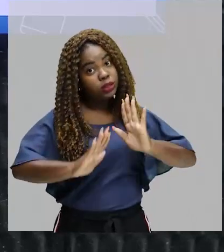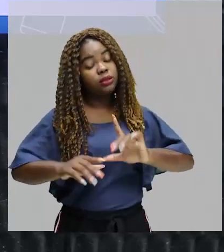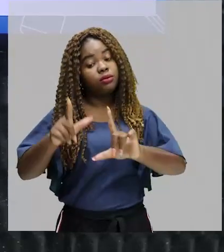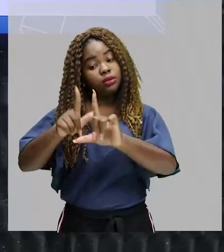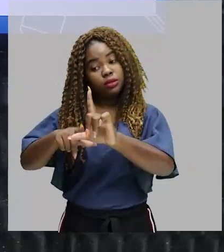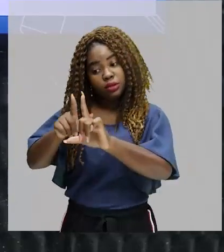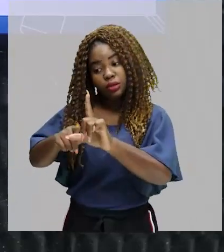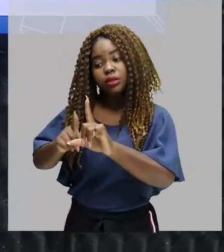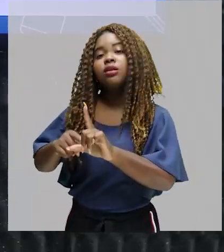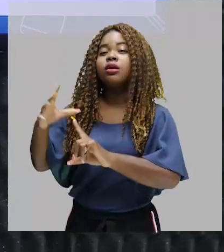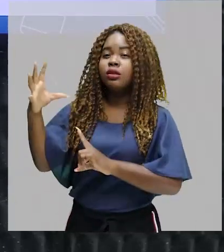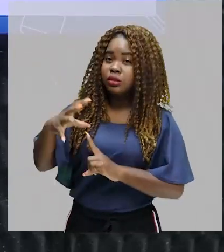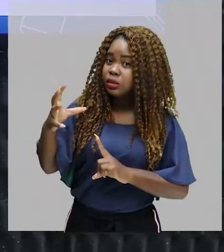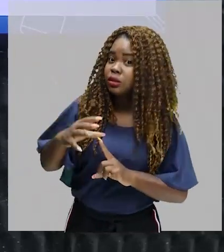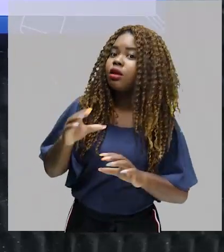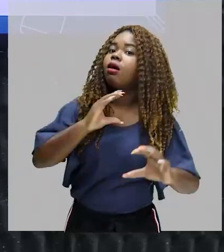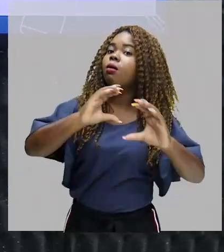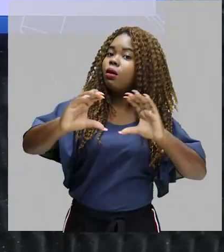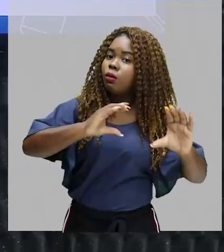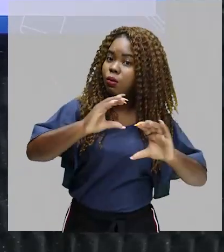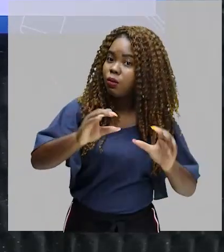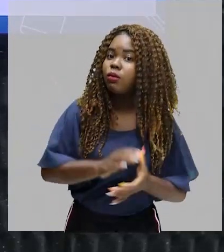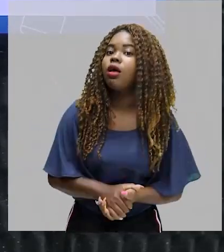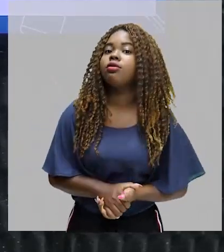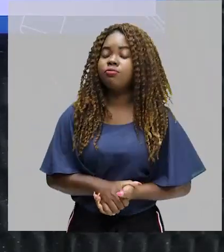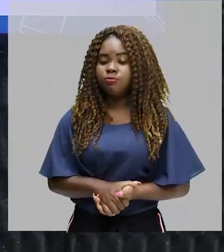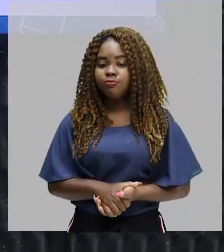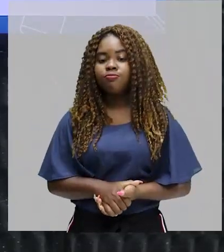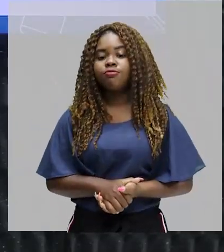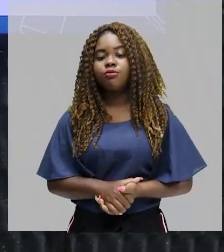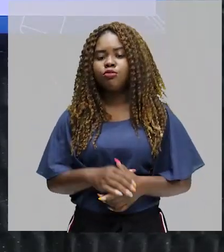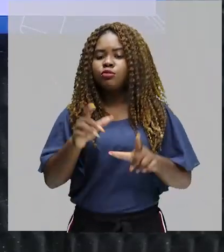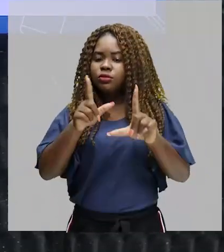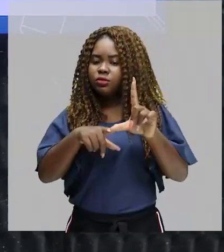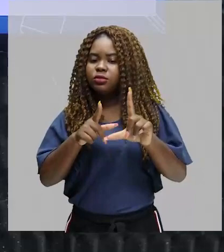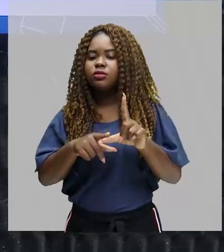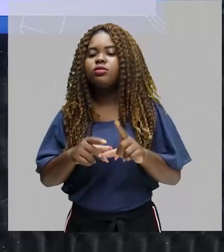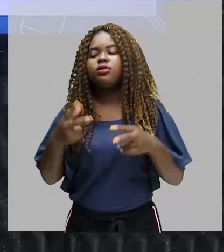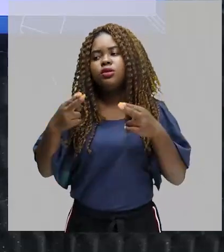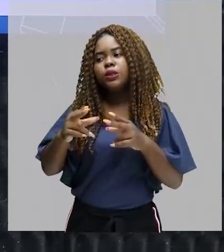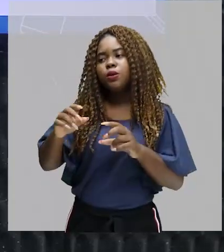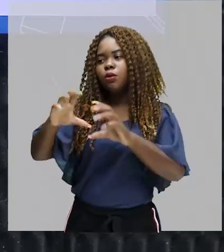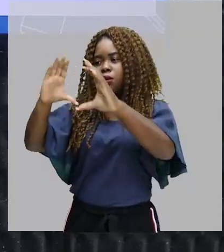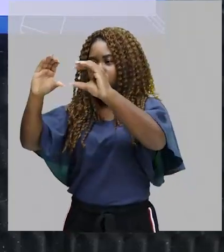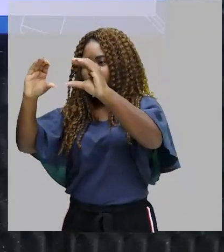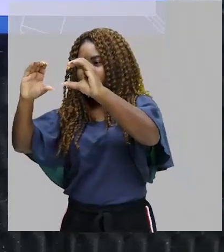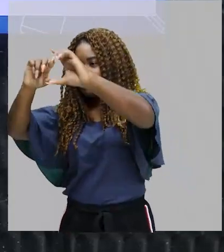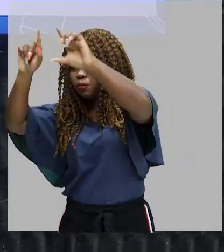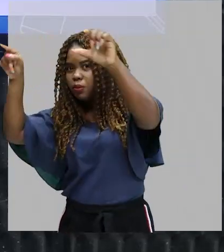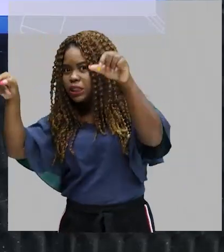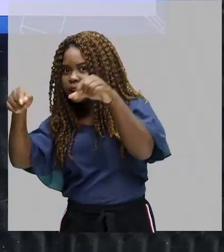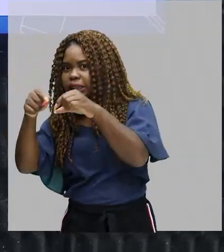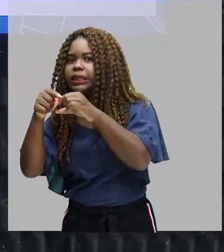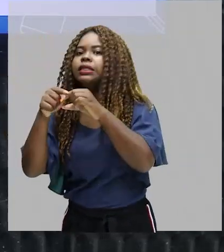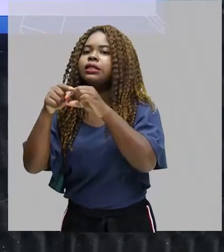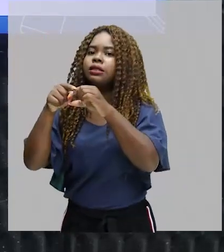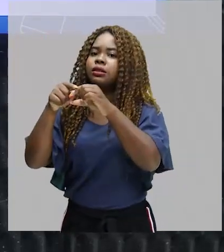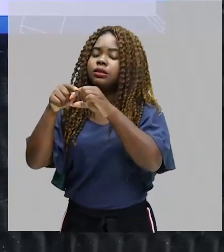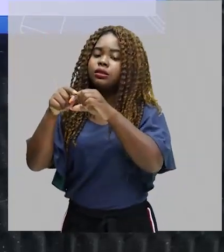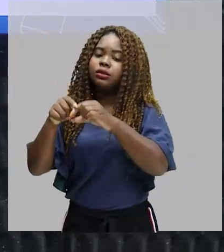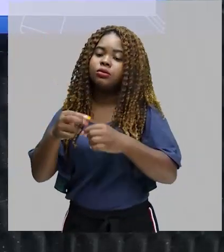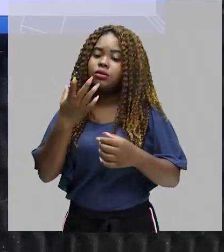influencia muito na nossa comunicação. E a letra aqui, no caso, assim como o balão, assim como as cores, elas dizem muito na